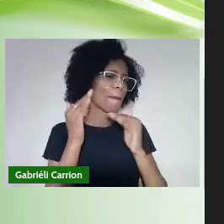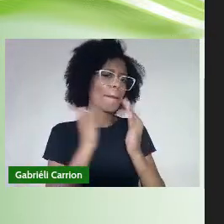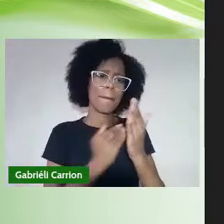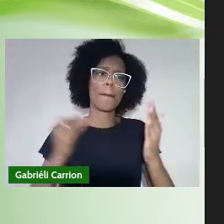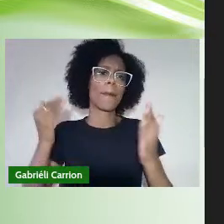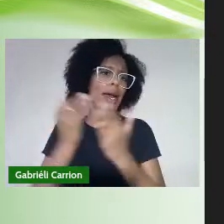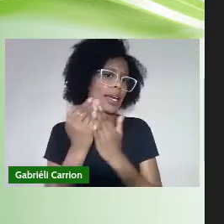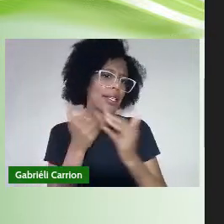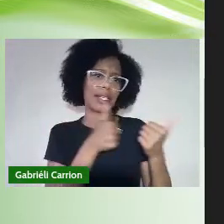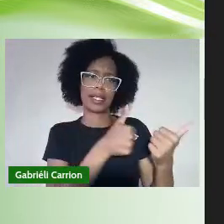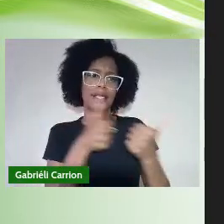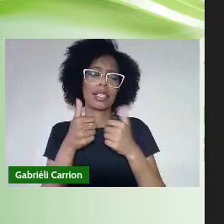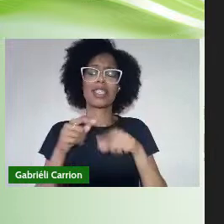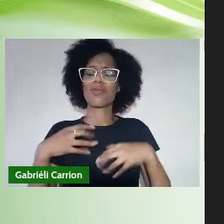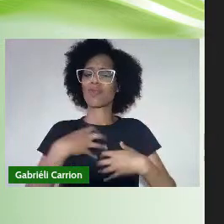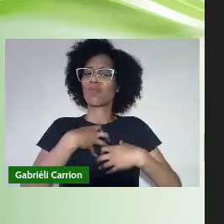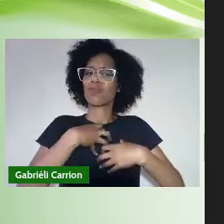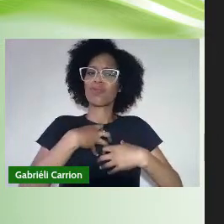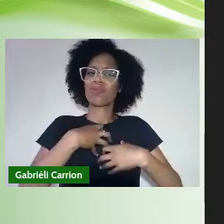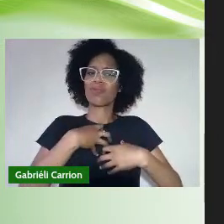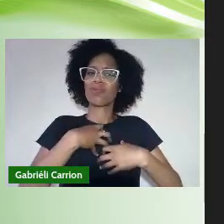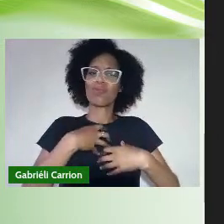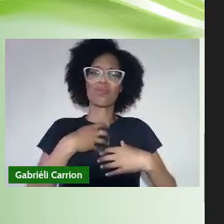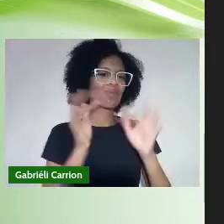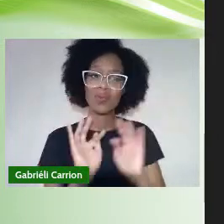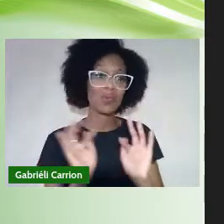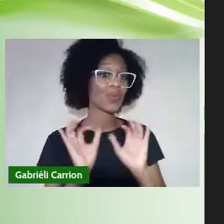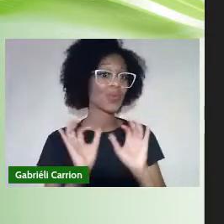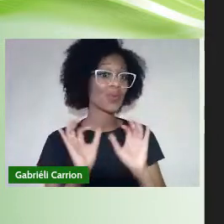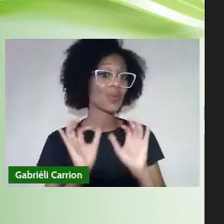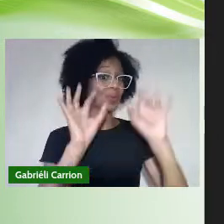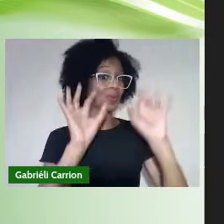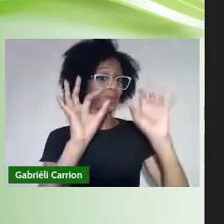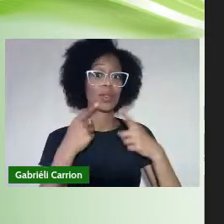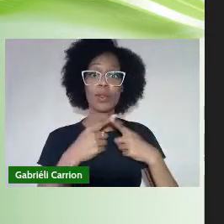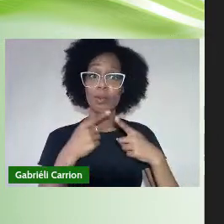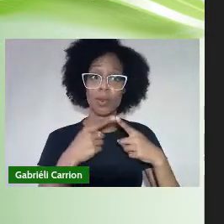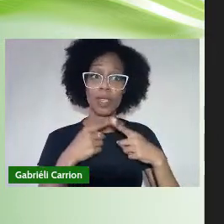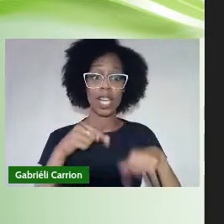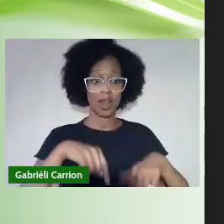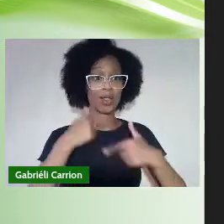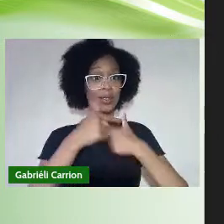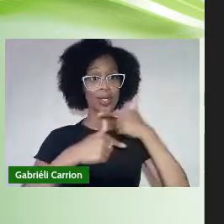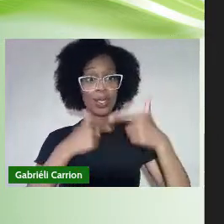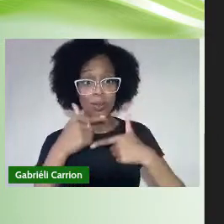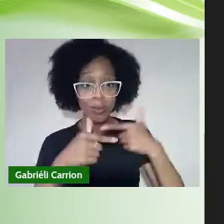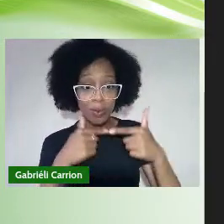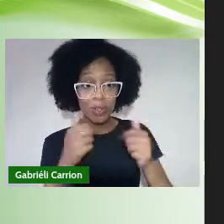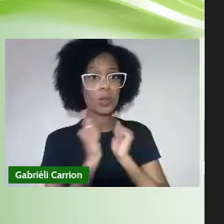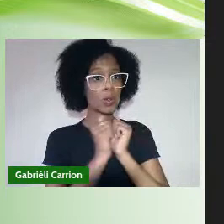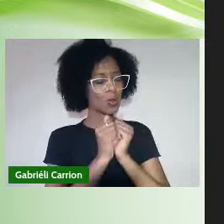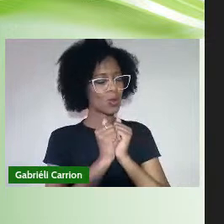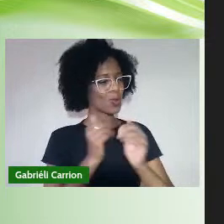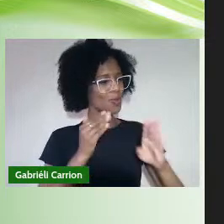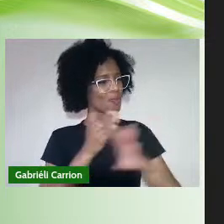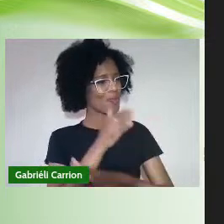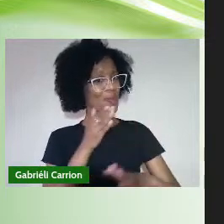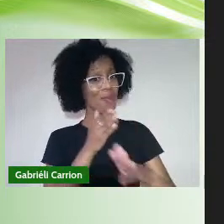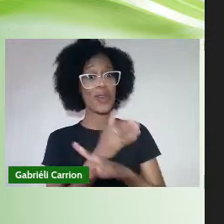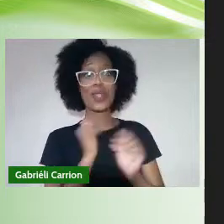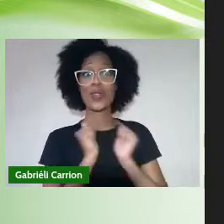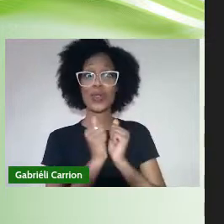sinto-me feliz Pelo privilégio De com o nosso trabalho Sermos parte Dessa transformação